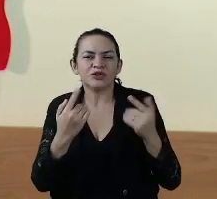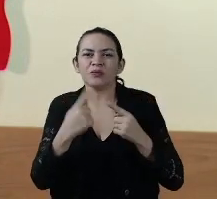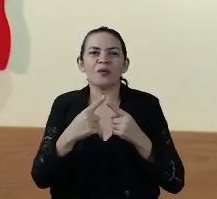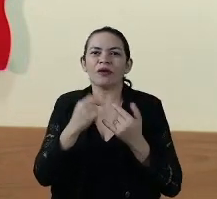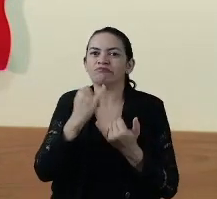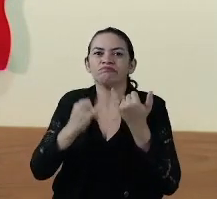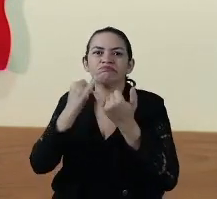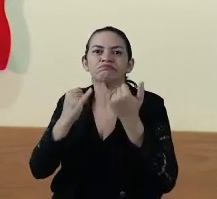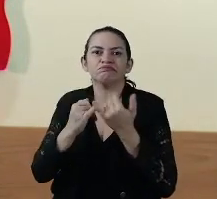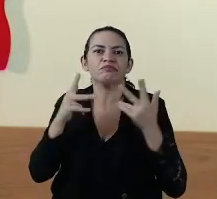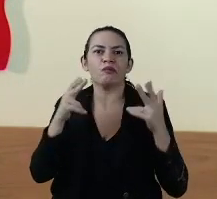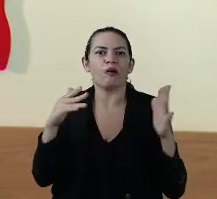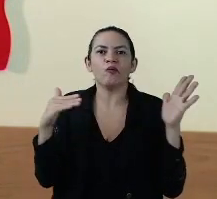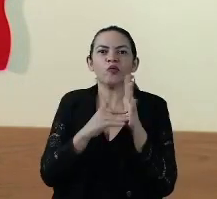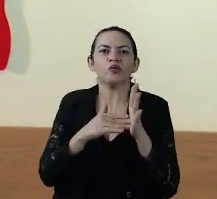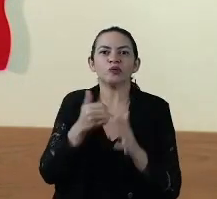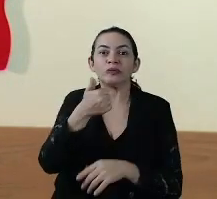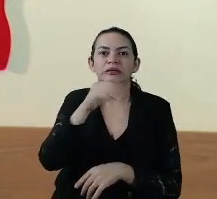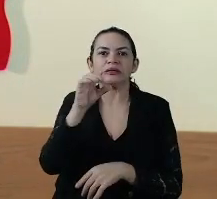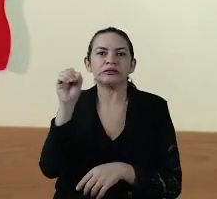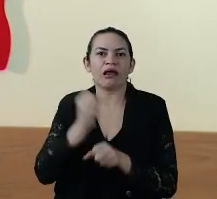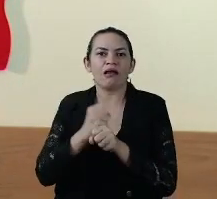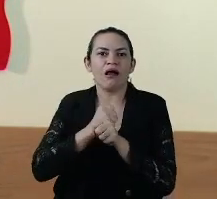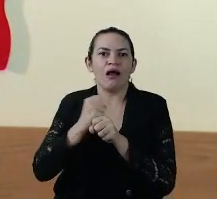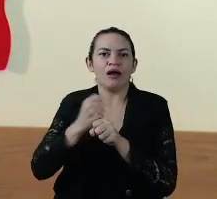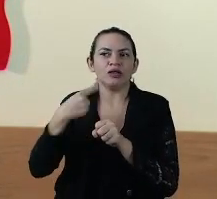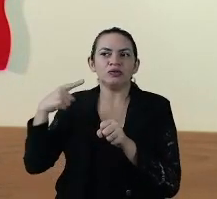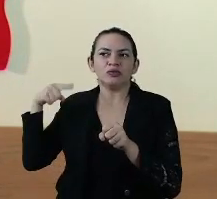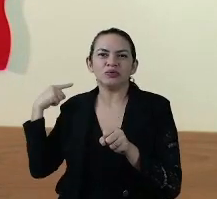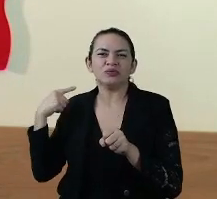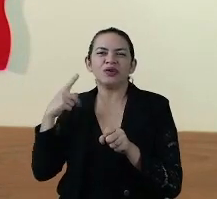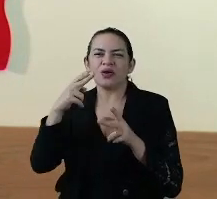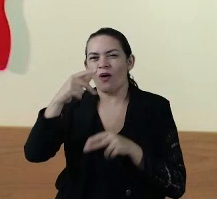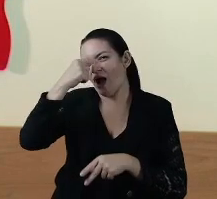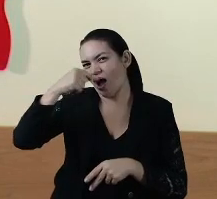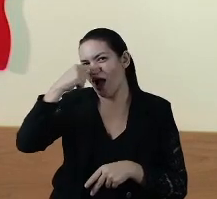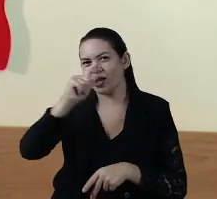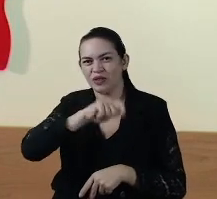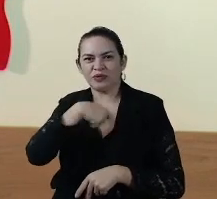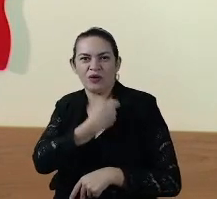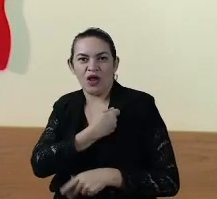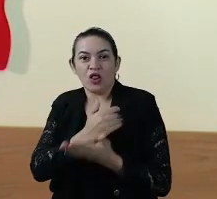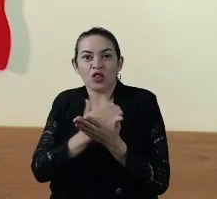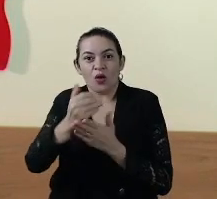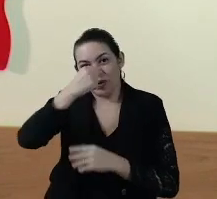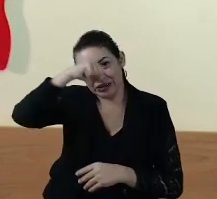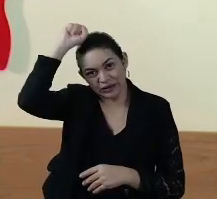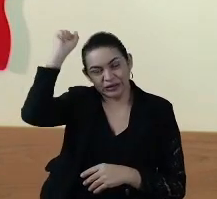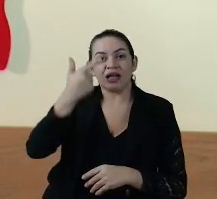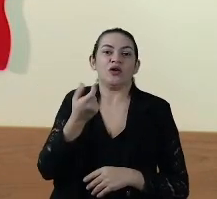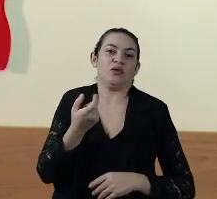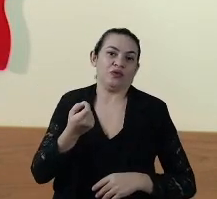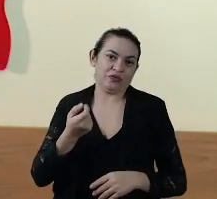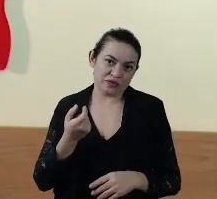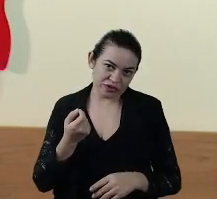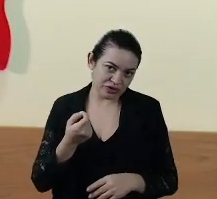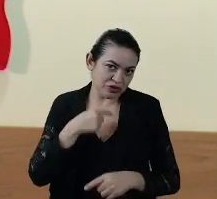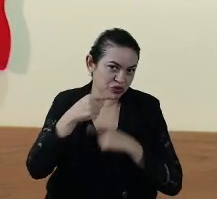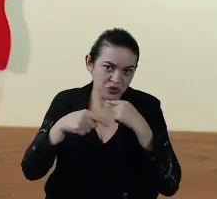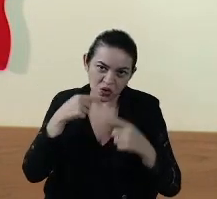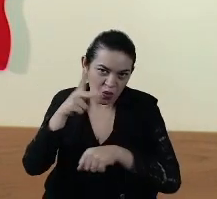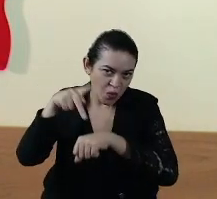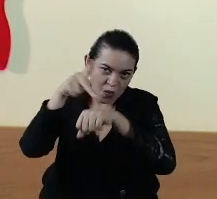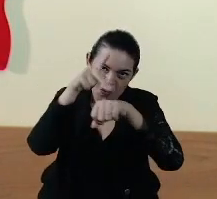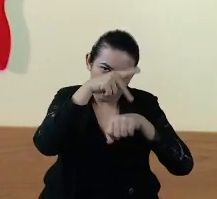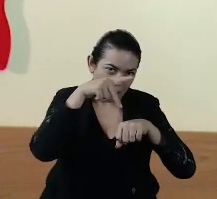parecido nos últimos 100 anos. Tirando a gripe espanhola no começo do século XX. Nenhum